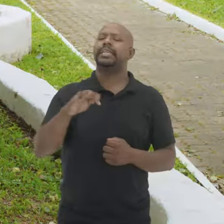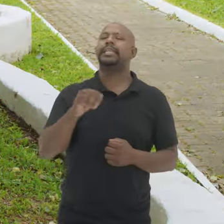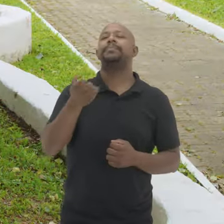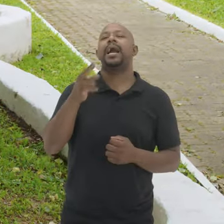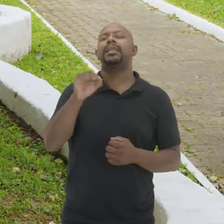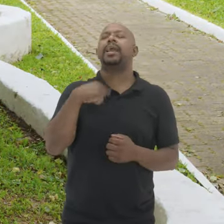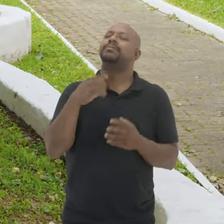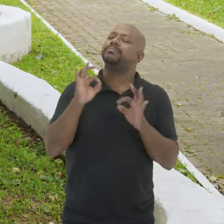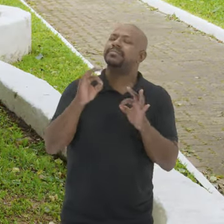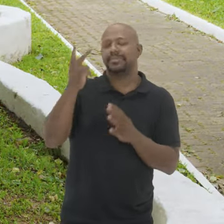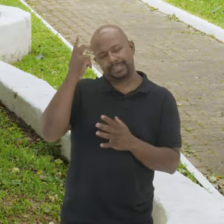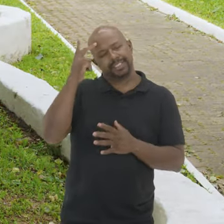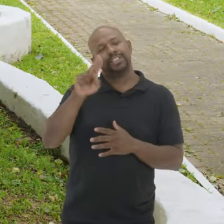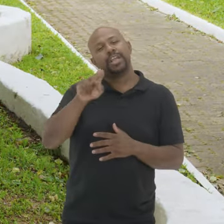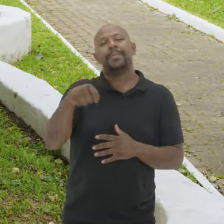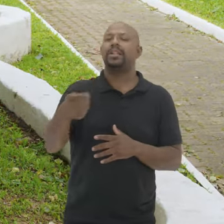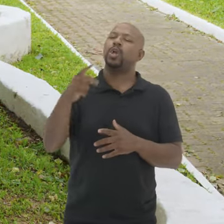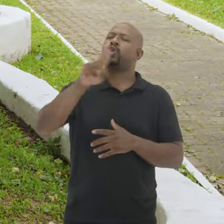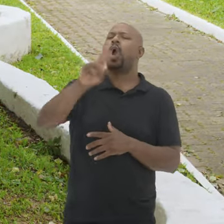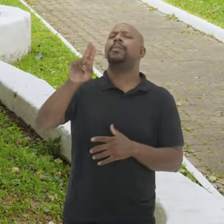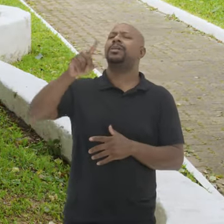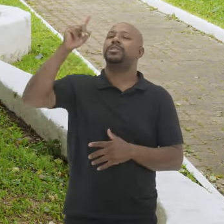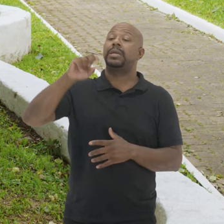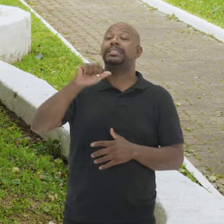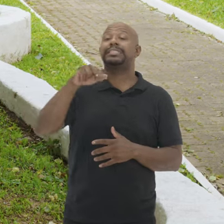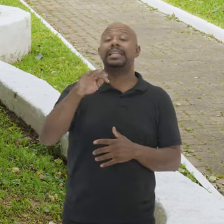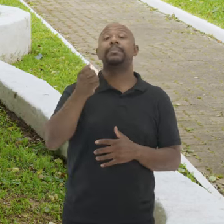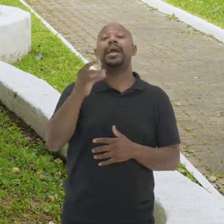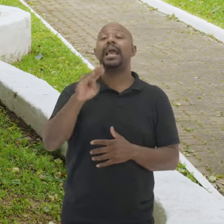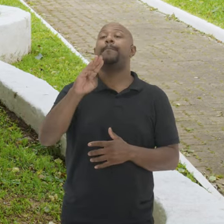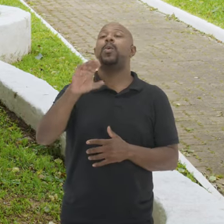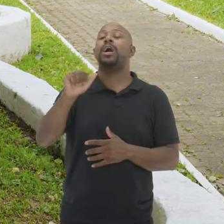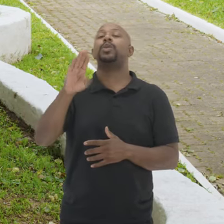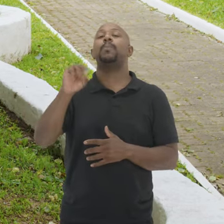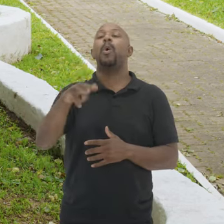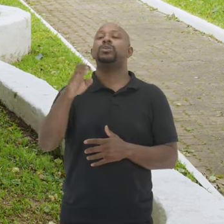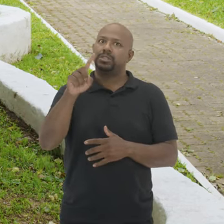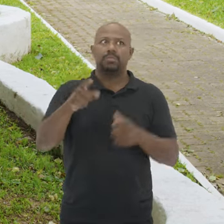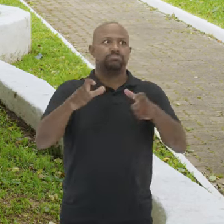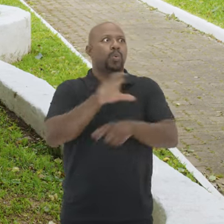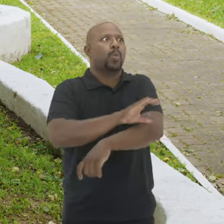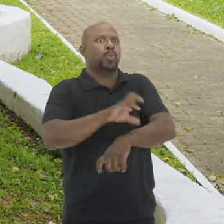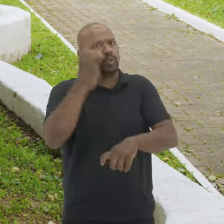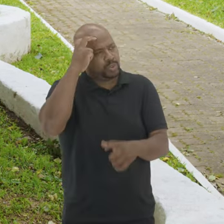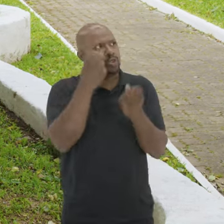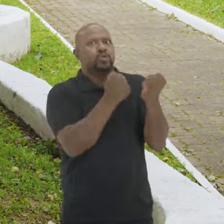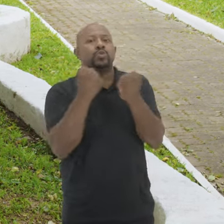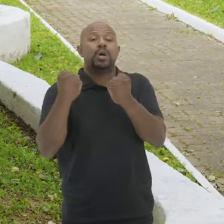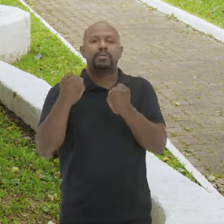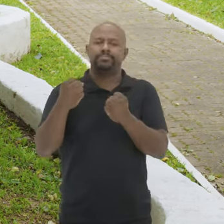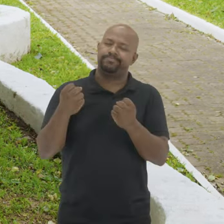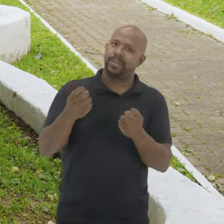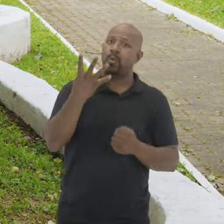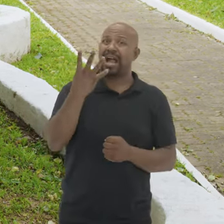Santa Maria Carinhosamente chamada Pelo seu antigo nome Santa Maria Da Boca do Monte É um caldeirão cultural E não